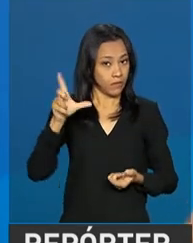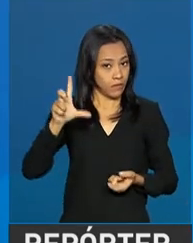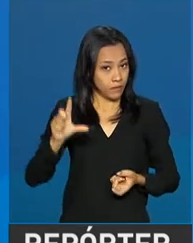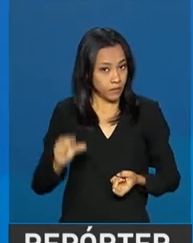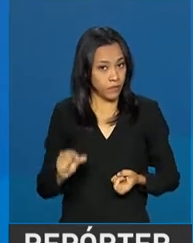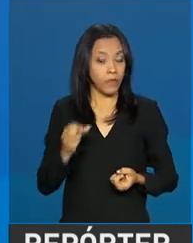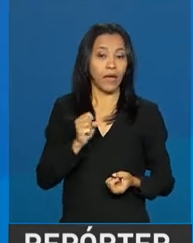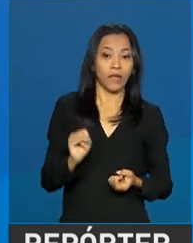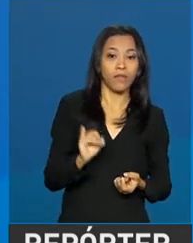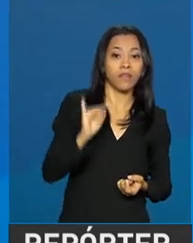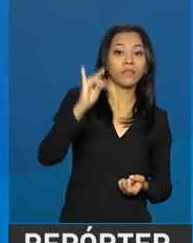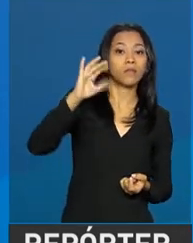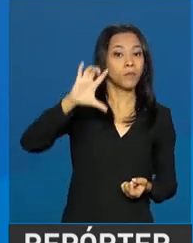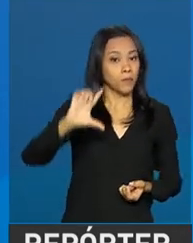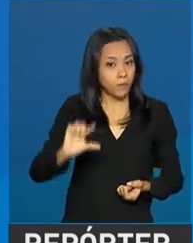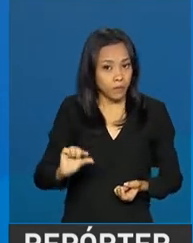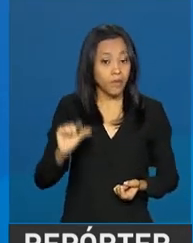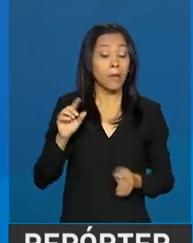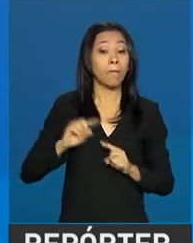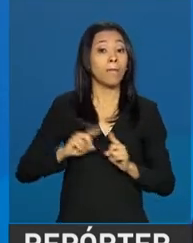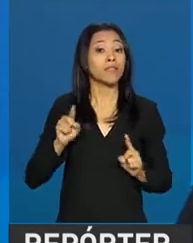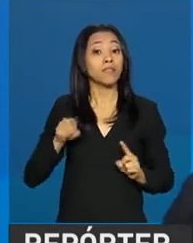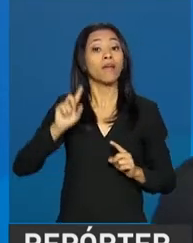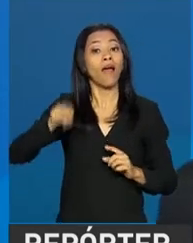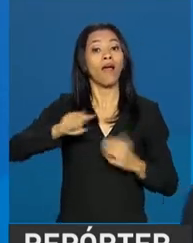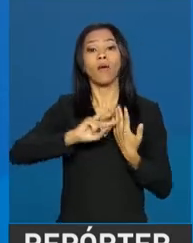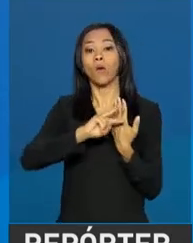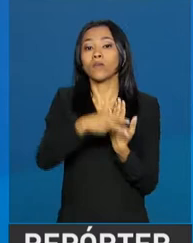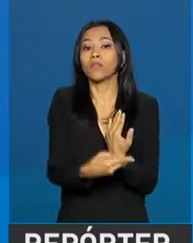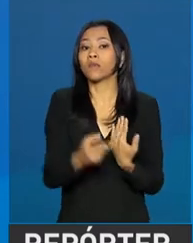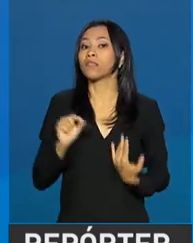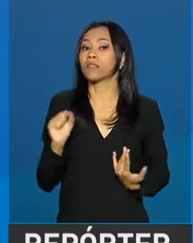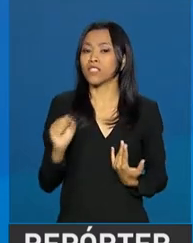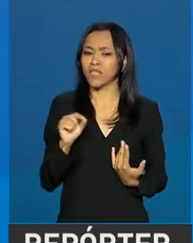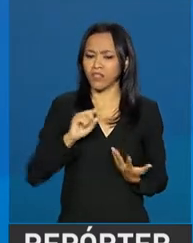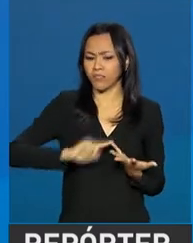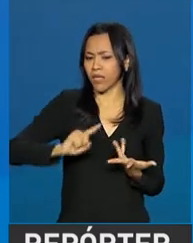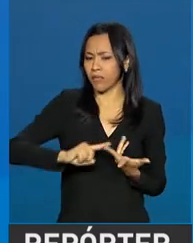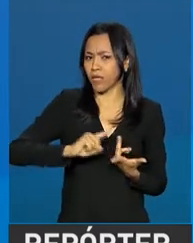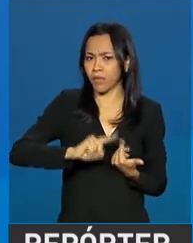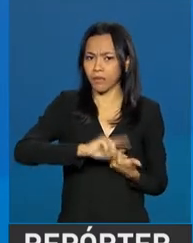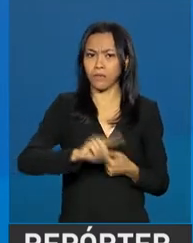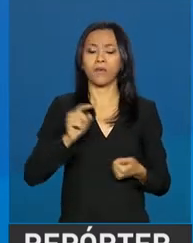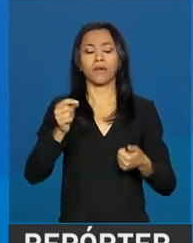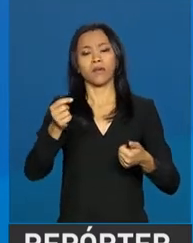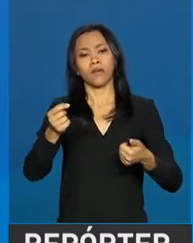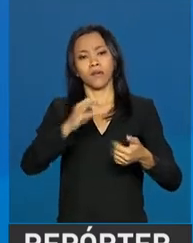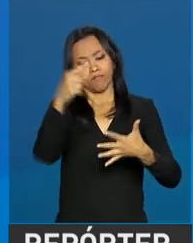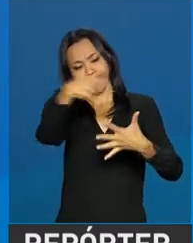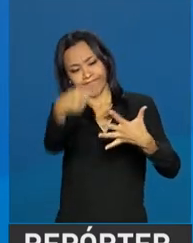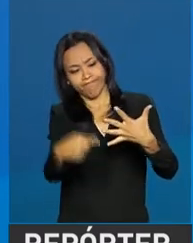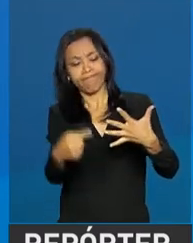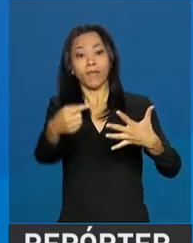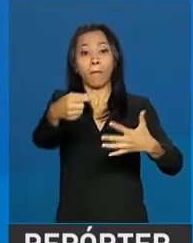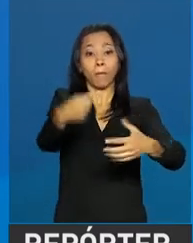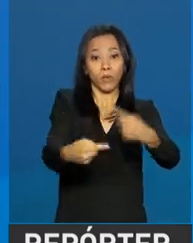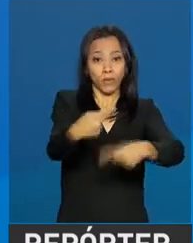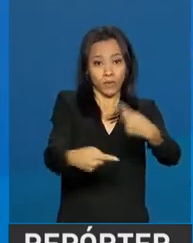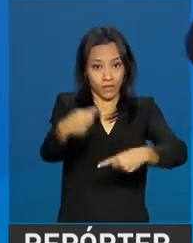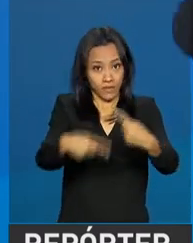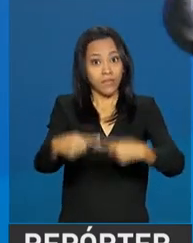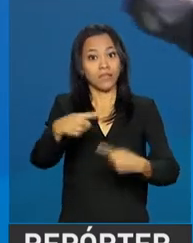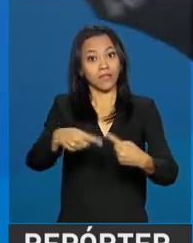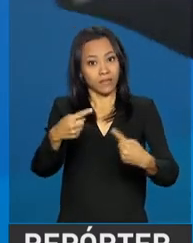a inflação baixa, mas tudo isso é resultado de toda uma série de políticas que levam, em última